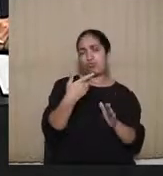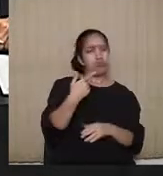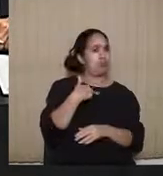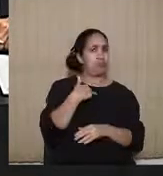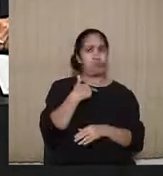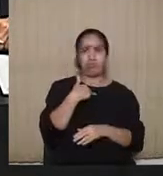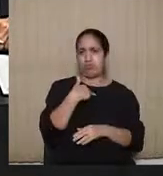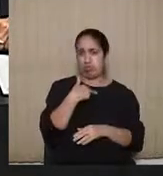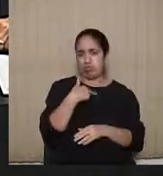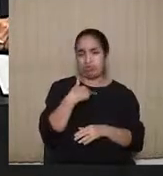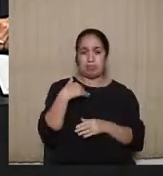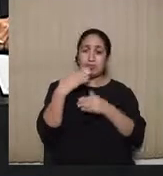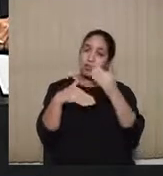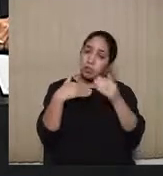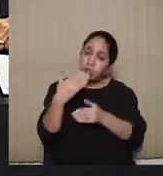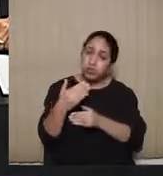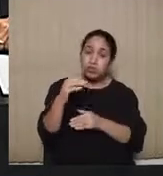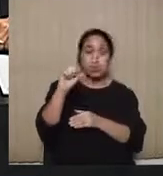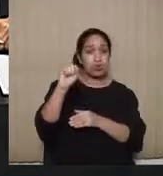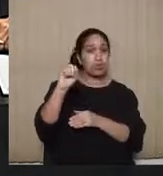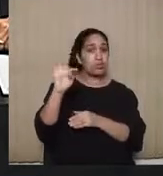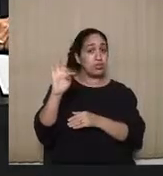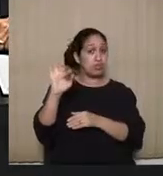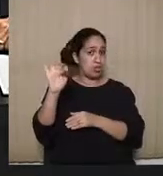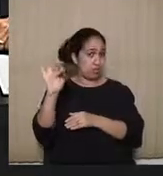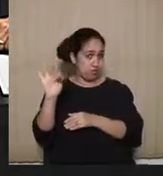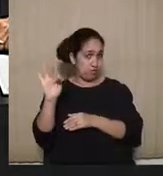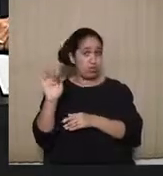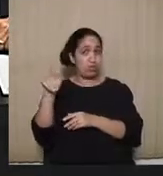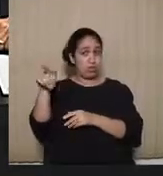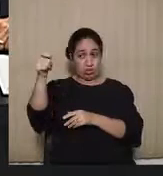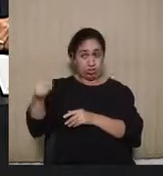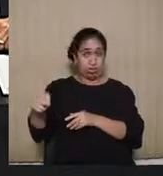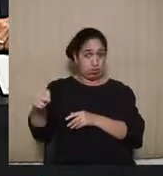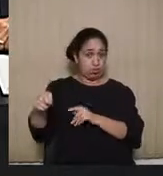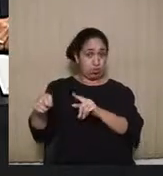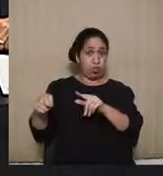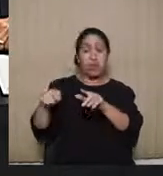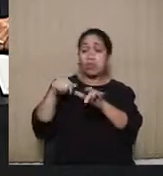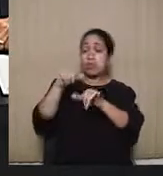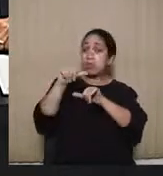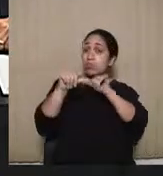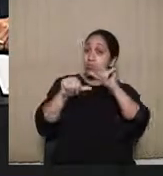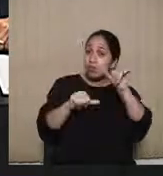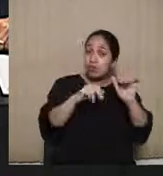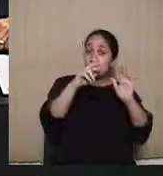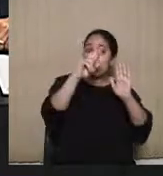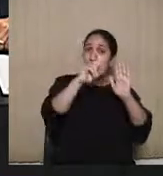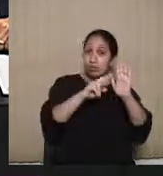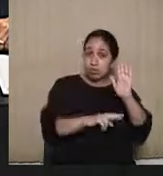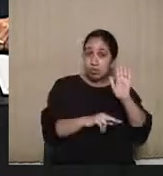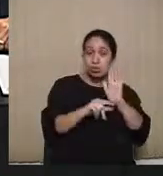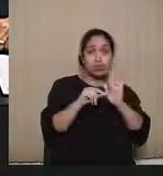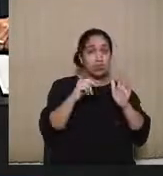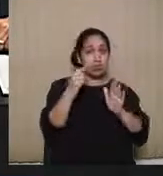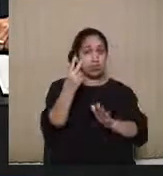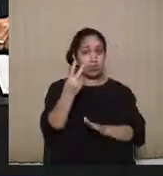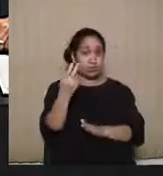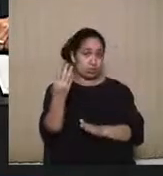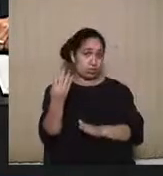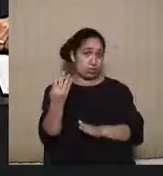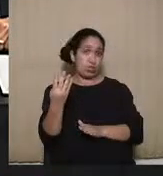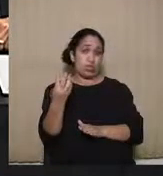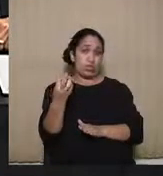questão chegou ao STF, que decidiu, e por conta disso houve então essa mudança na redação da Resolução 23.609,